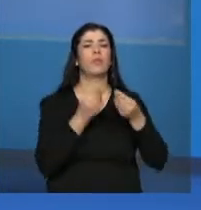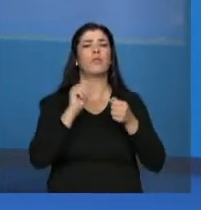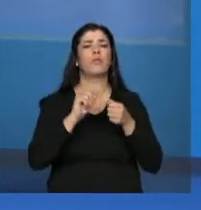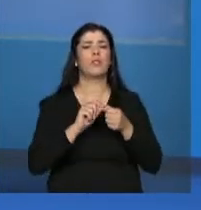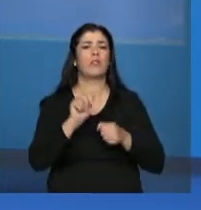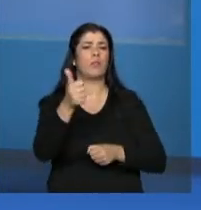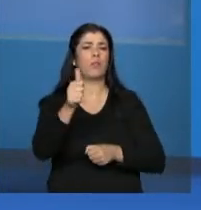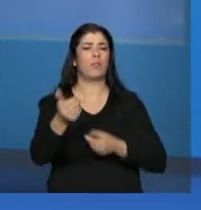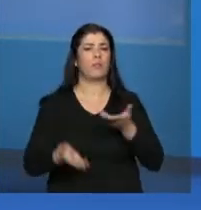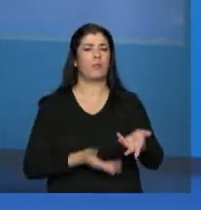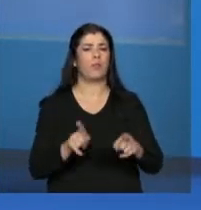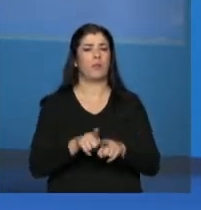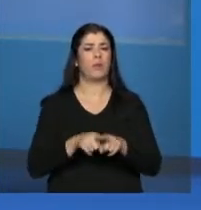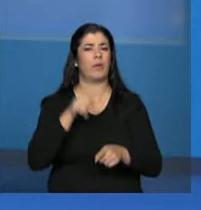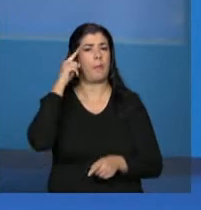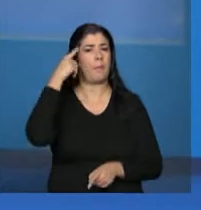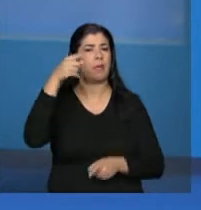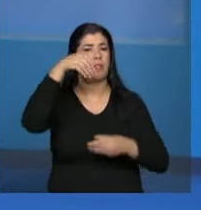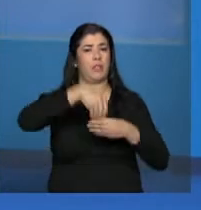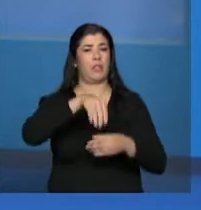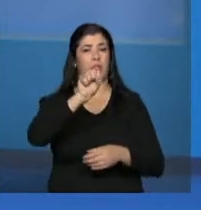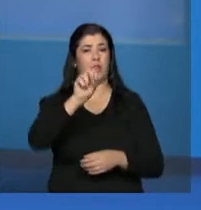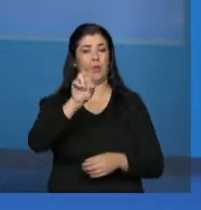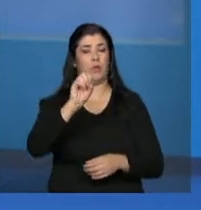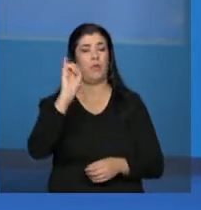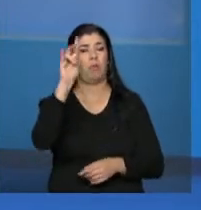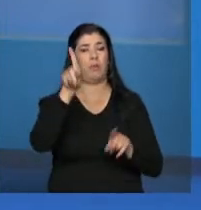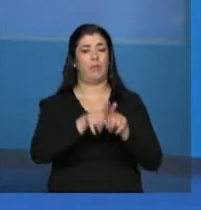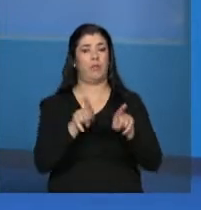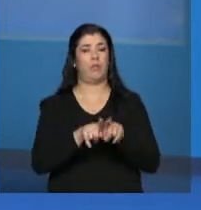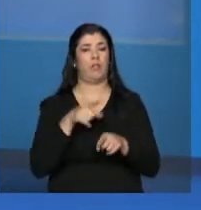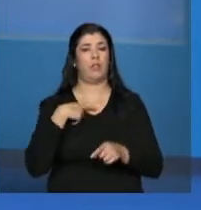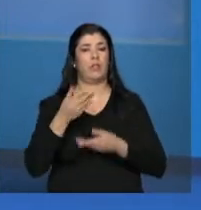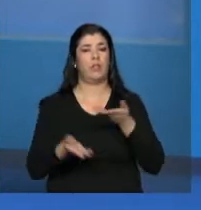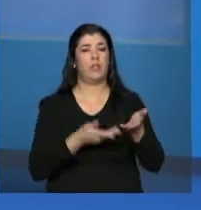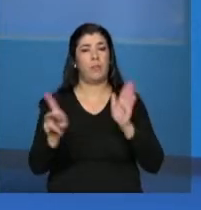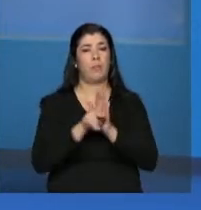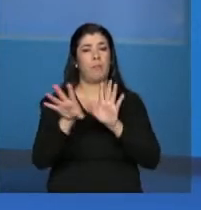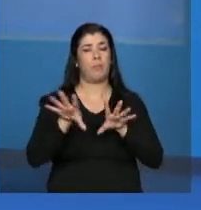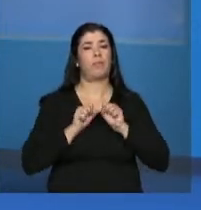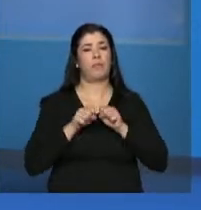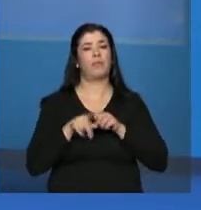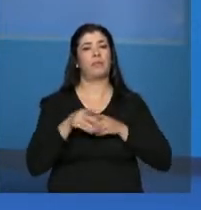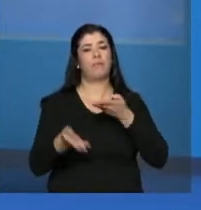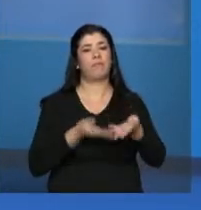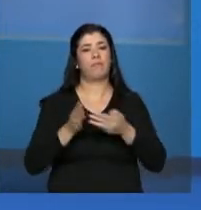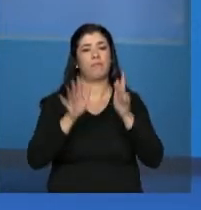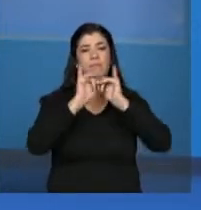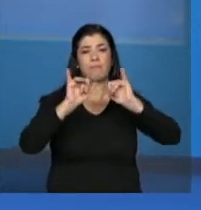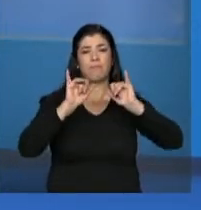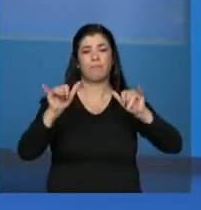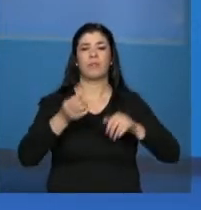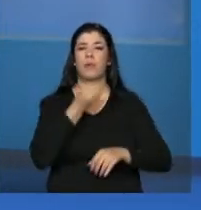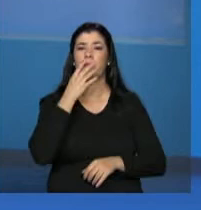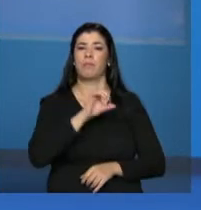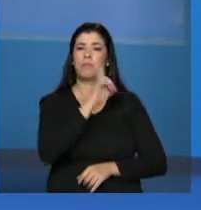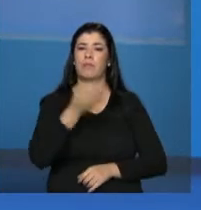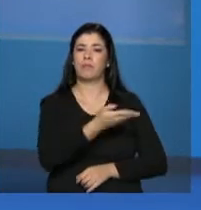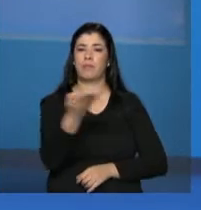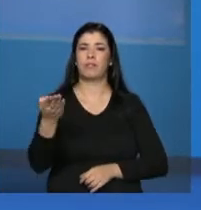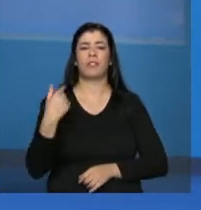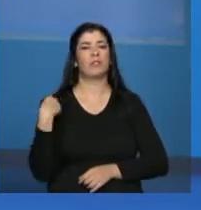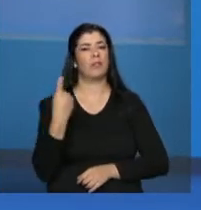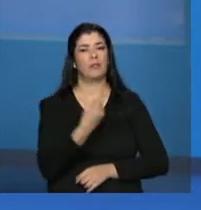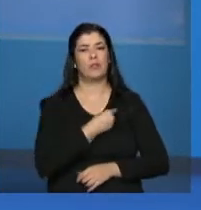pensar a consolidação dos seus, passa necessariamente por se apropriar e aprofundar essas informações. Então, um bom dia de trabalho a todos